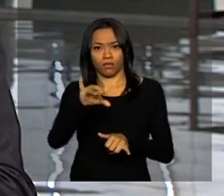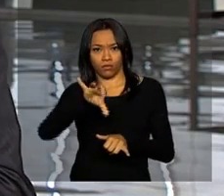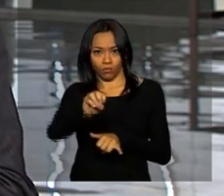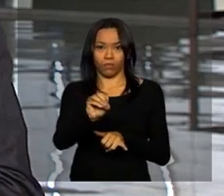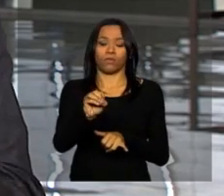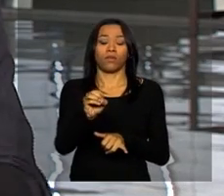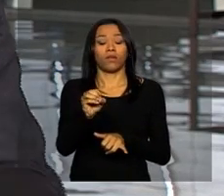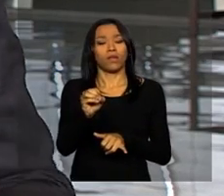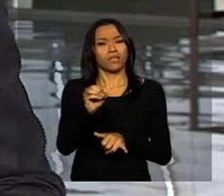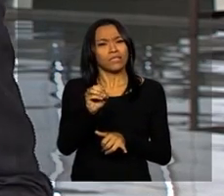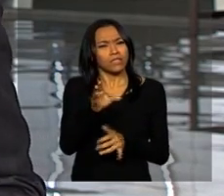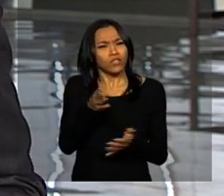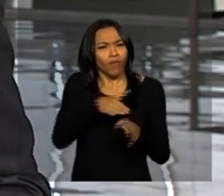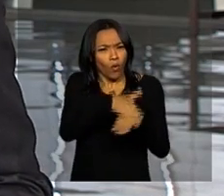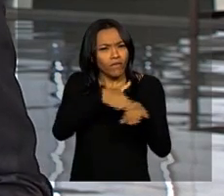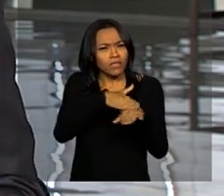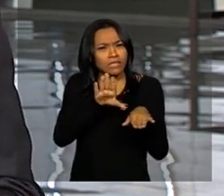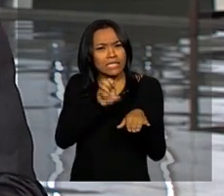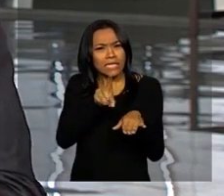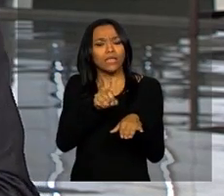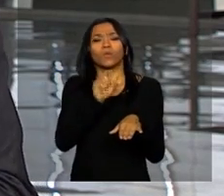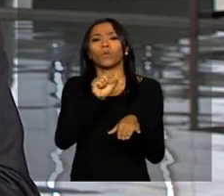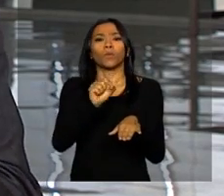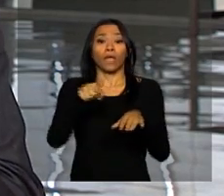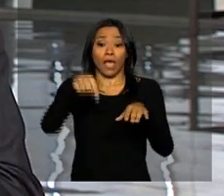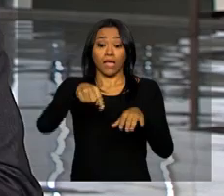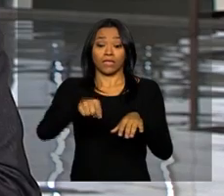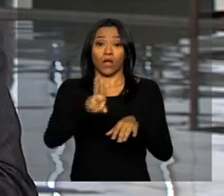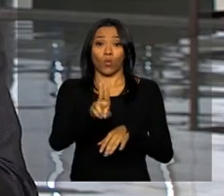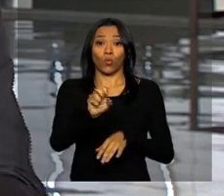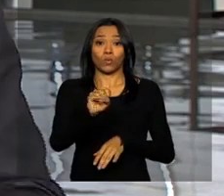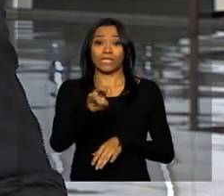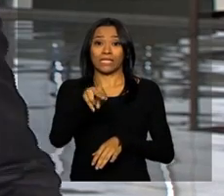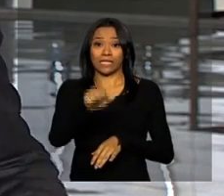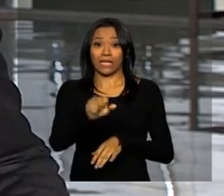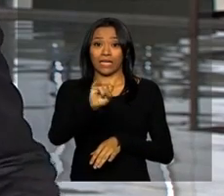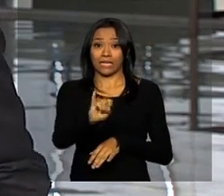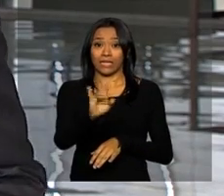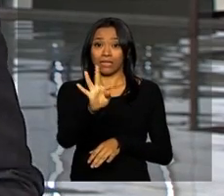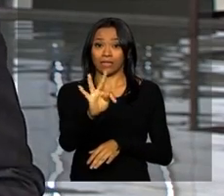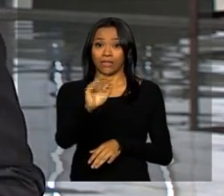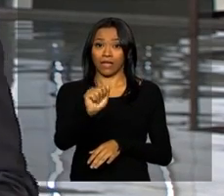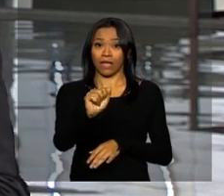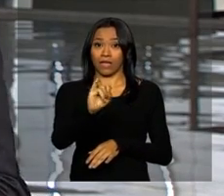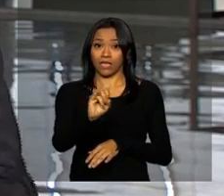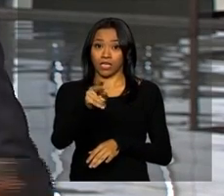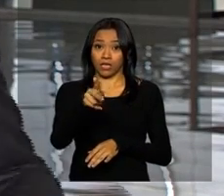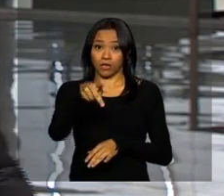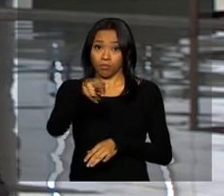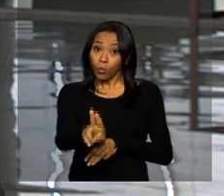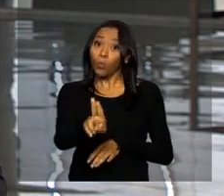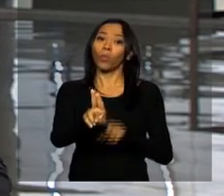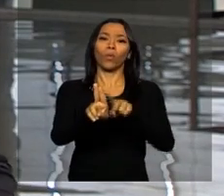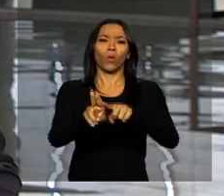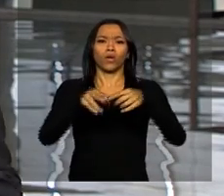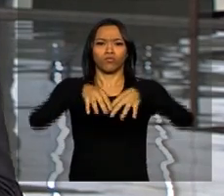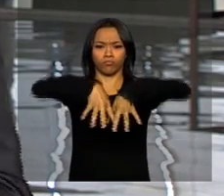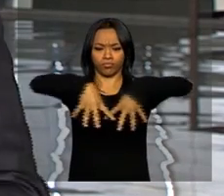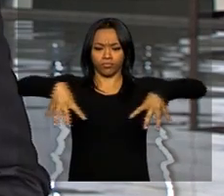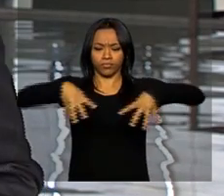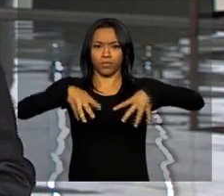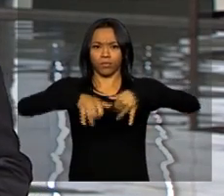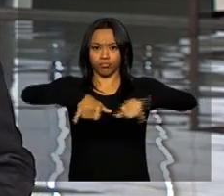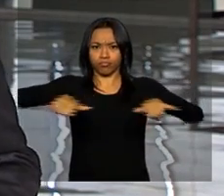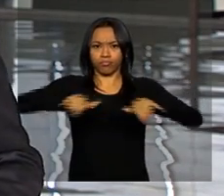Jaime, que a usina de Itaipu teve o melhor primeiro bimestre de todos os tempos. Só em fevereiro